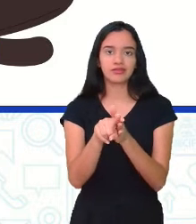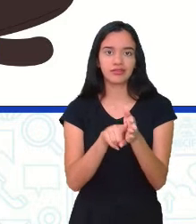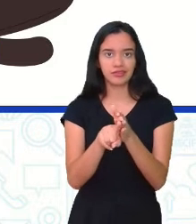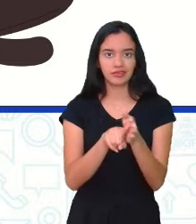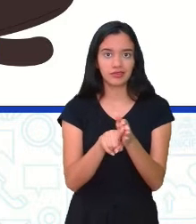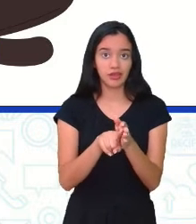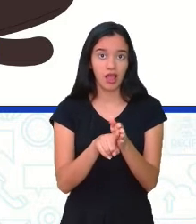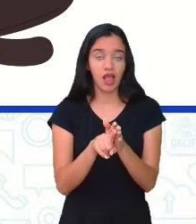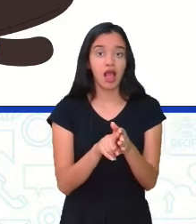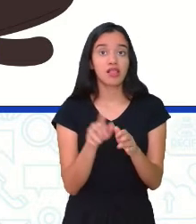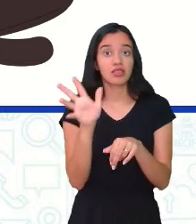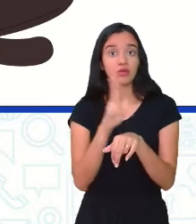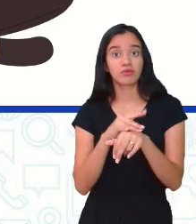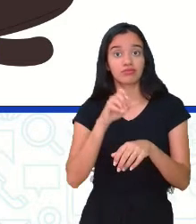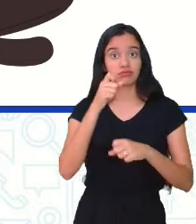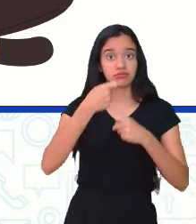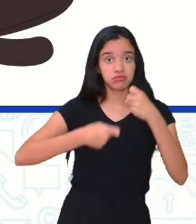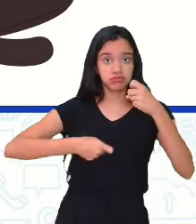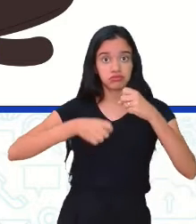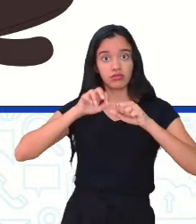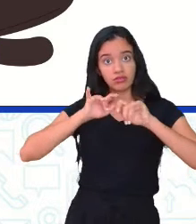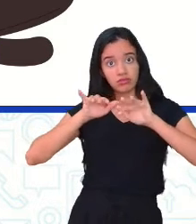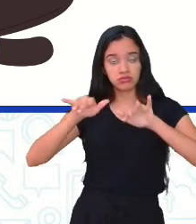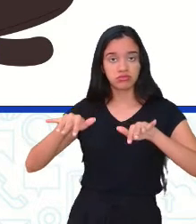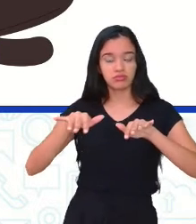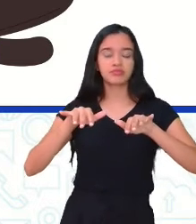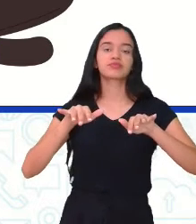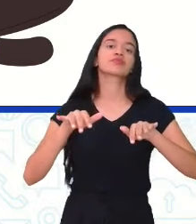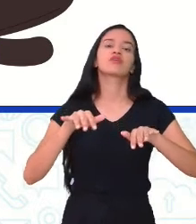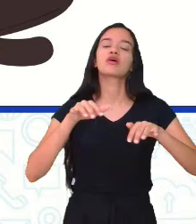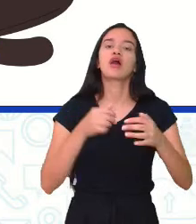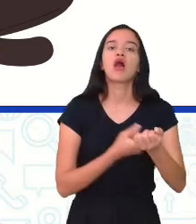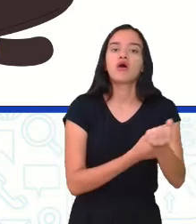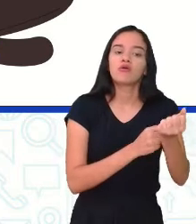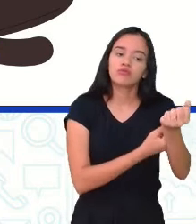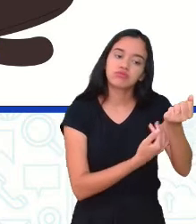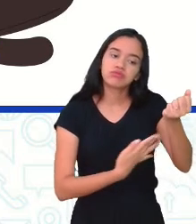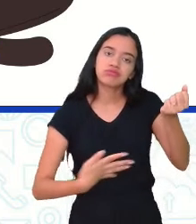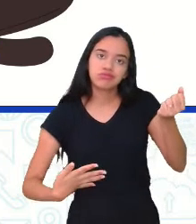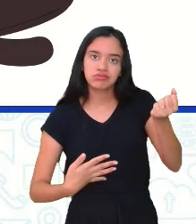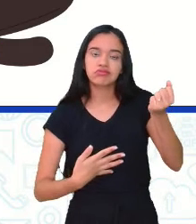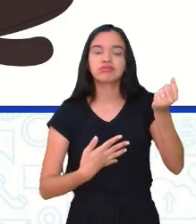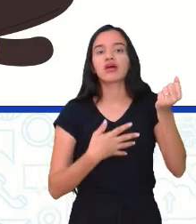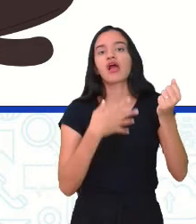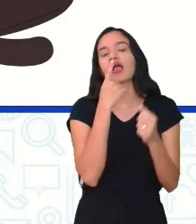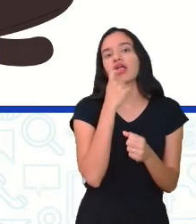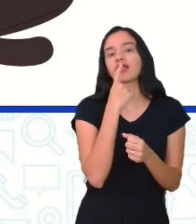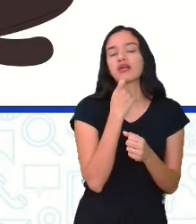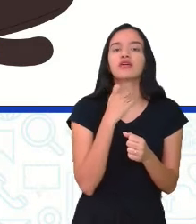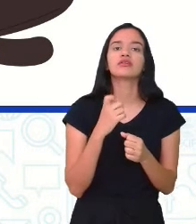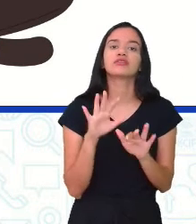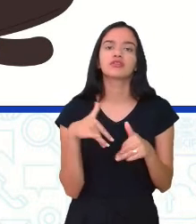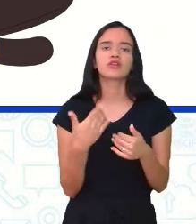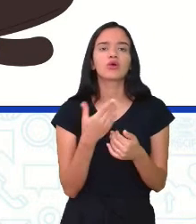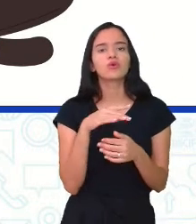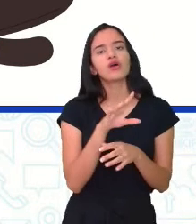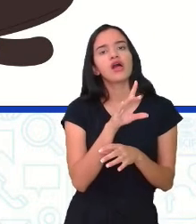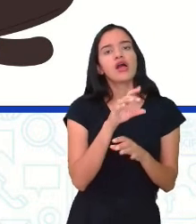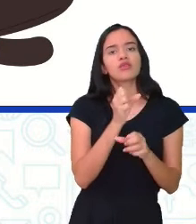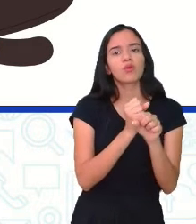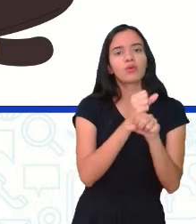infecções sexualmente transmissíveis através de transfusão de sangue. Então, na década de 80, muitas pessoas foram